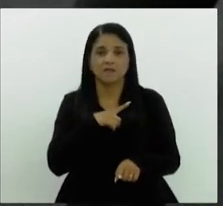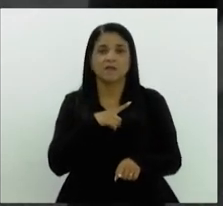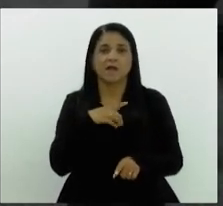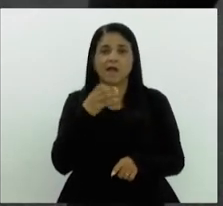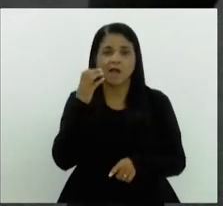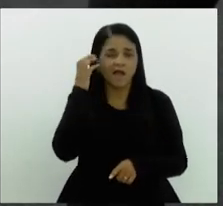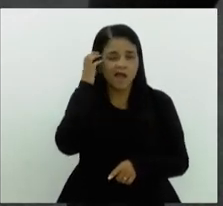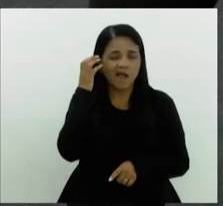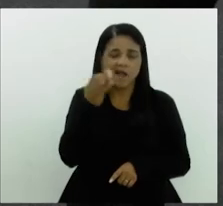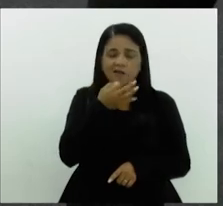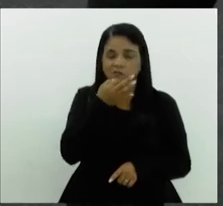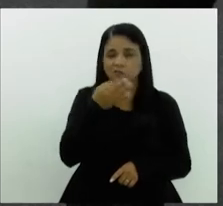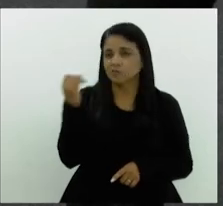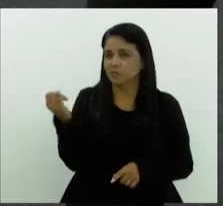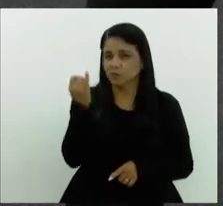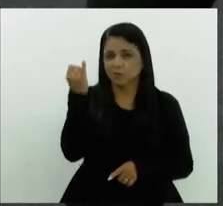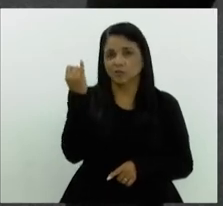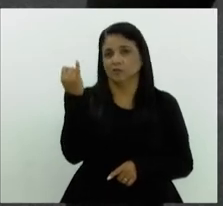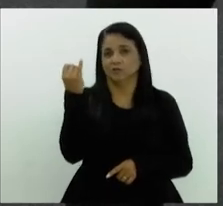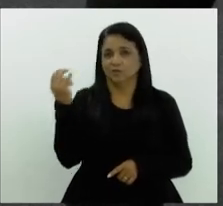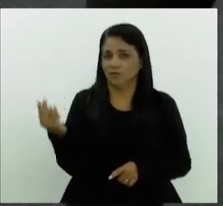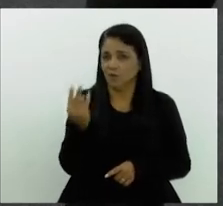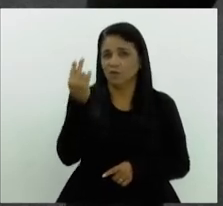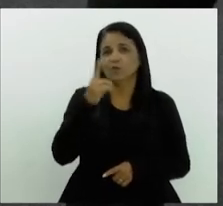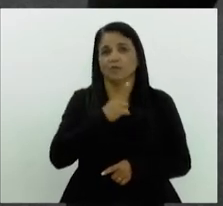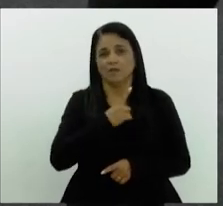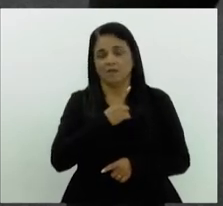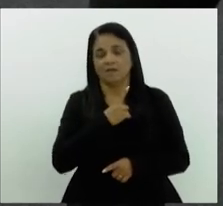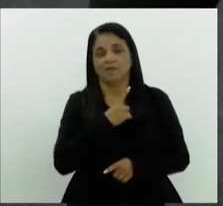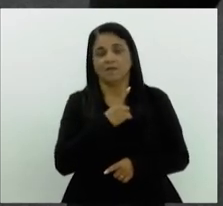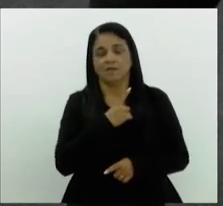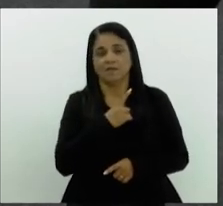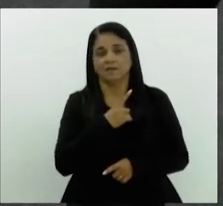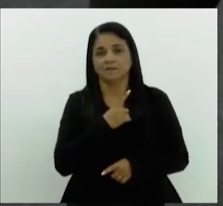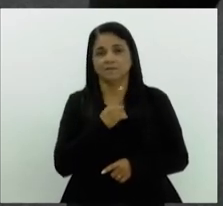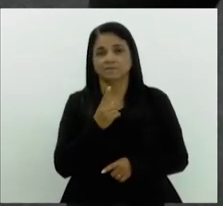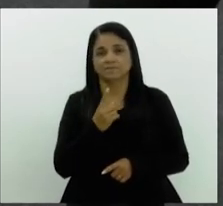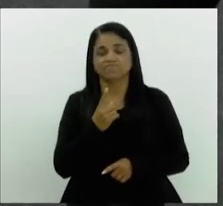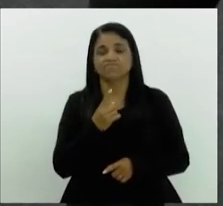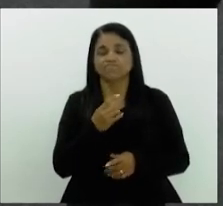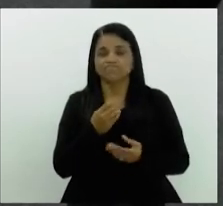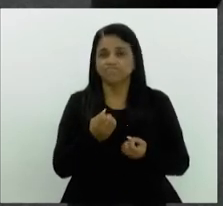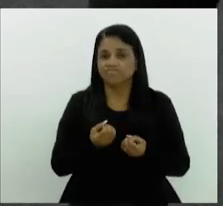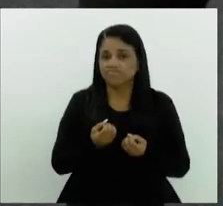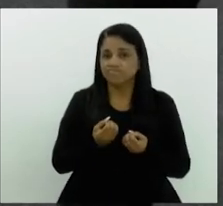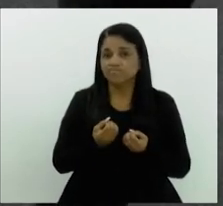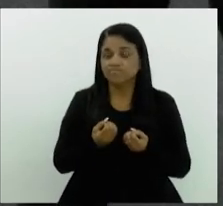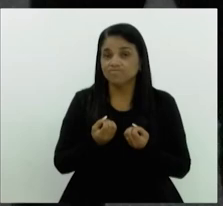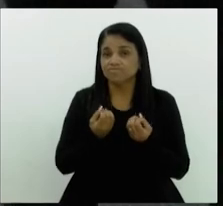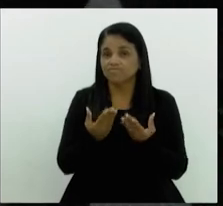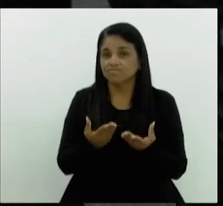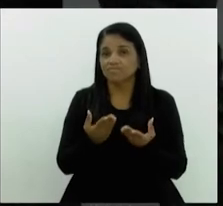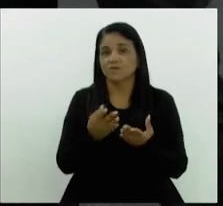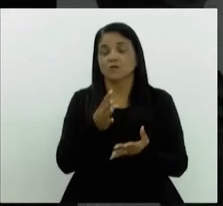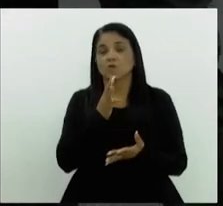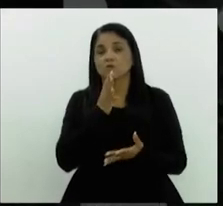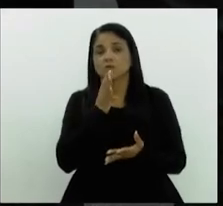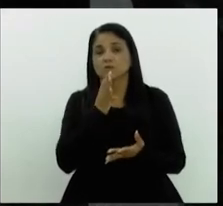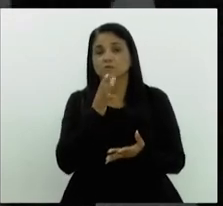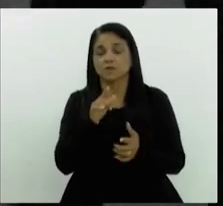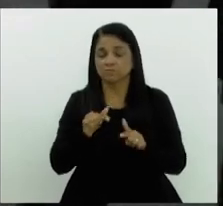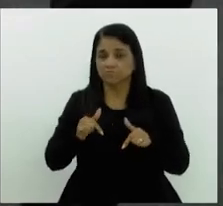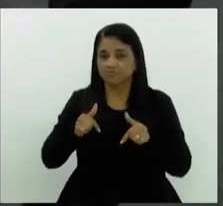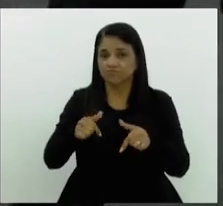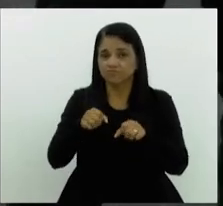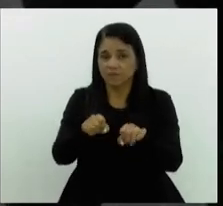é um tesouro nacional que a gente tem. e a concessão desse reconhecimento, presidente, é um gesto do Parlamento em